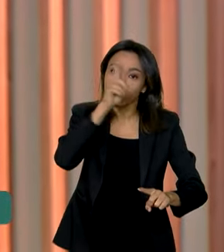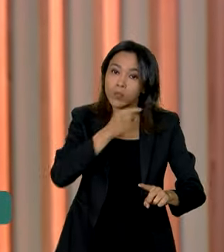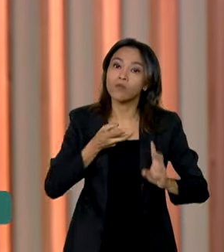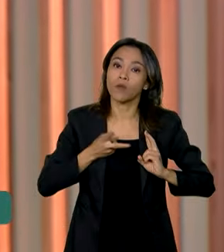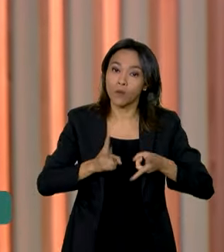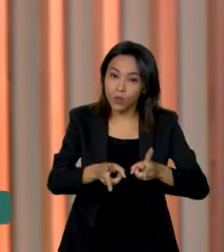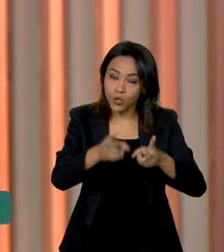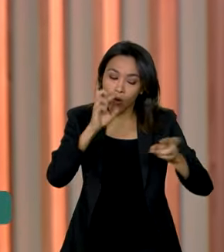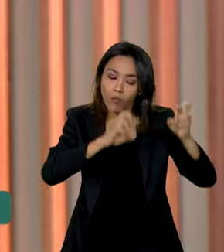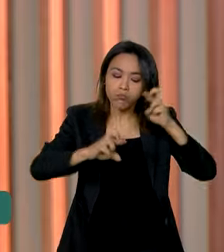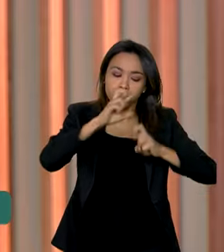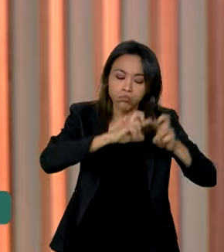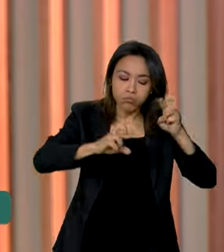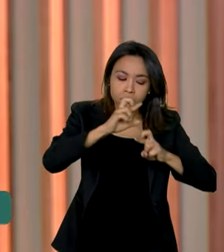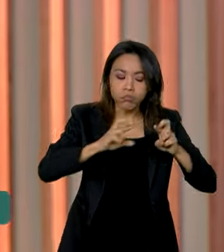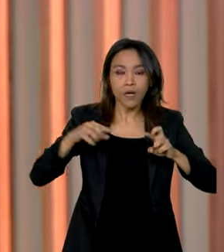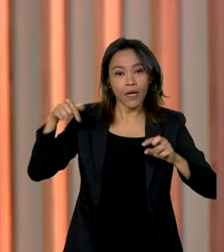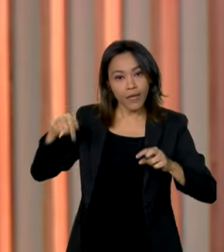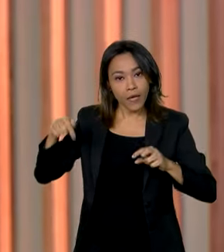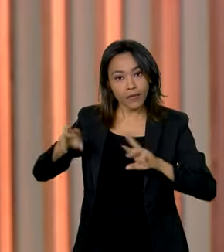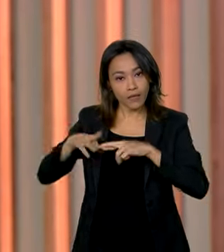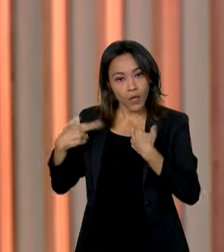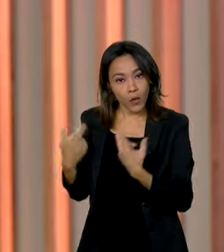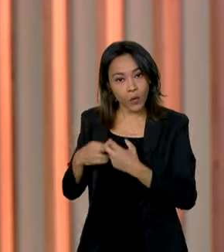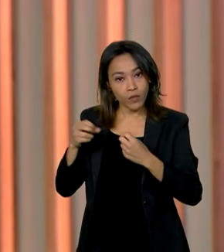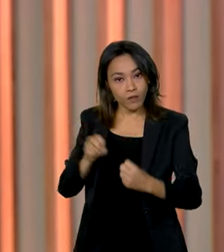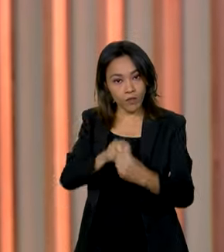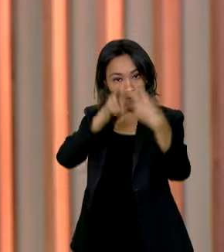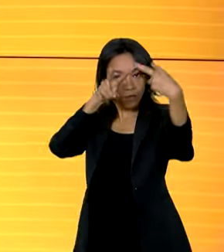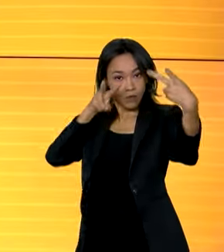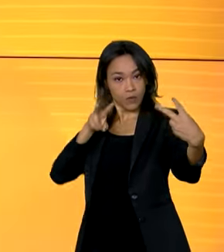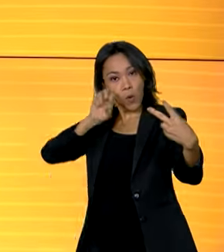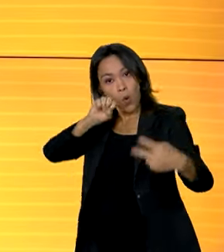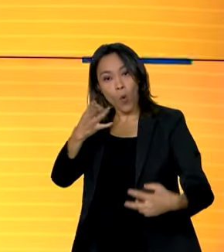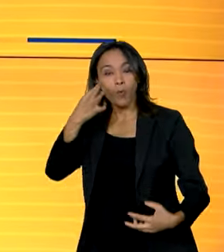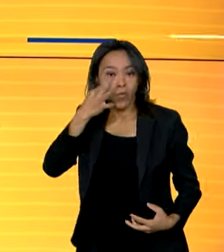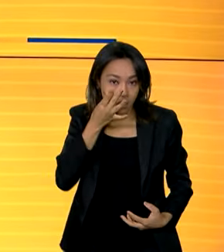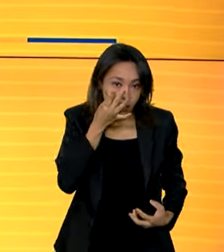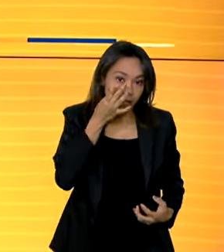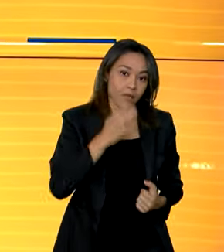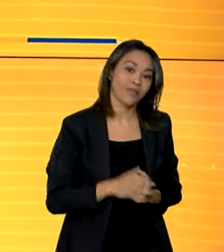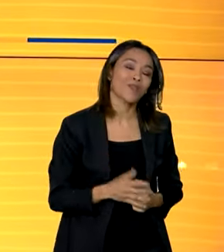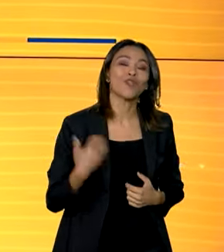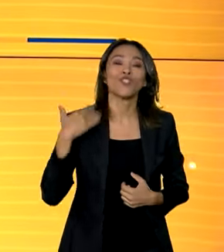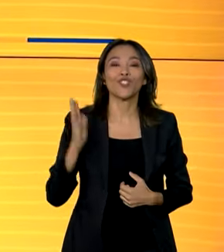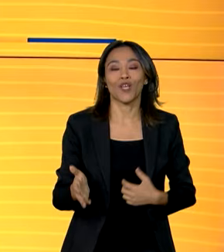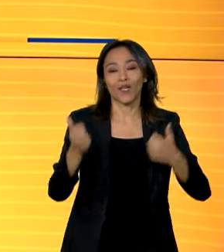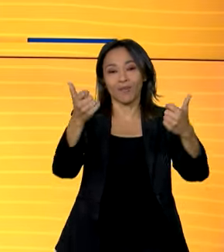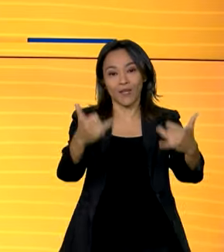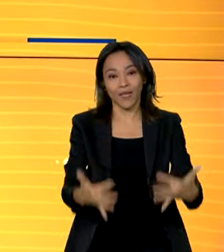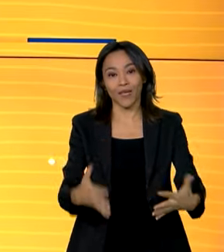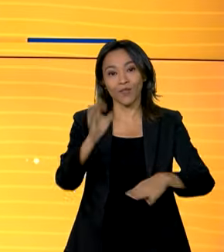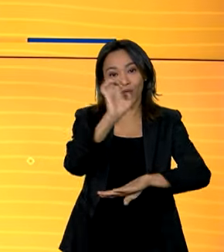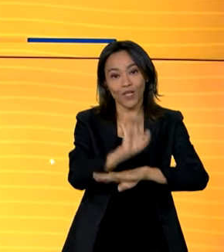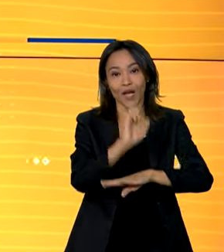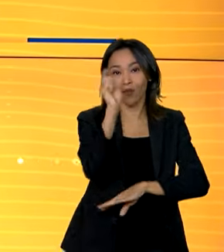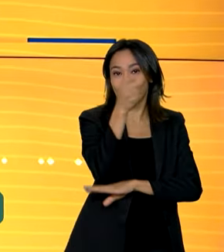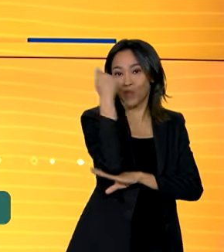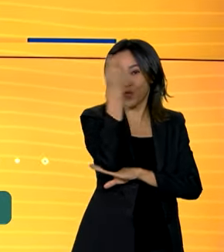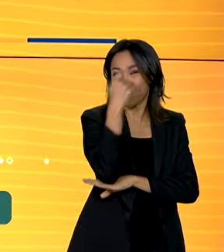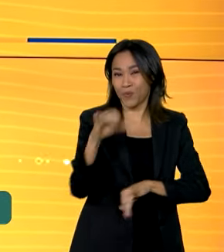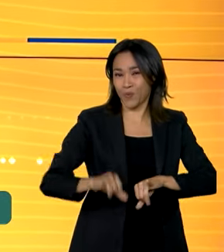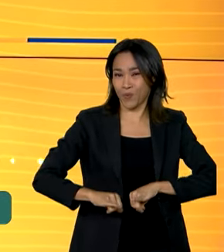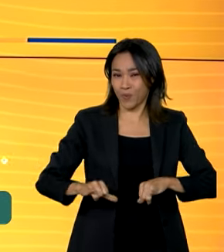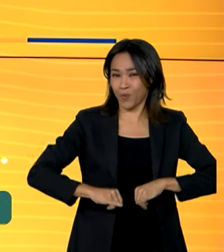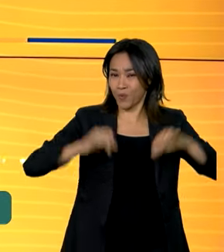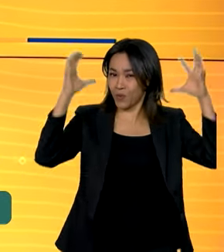mantida e as reuniões serão virtuais ou presenciais. E como já falamos, o Rio Grande do Sul sofre com as fortes chuvas